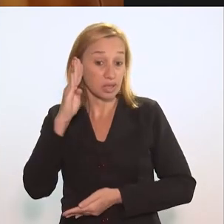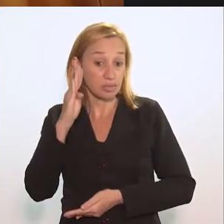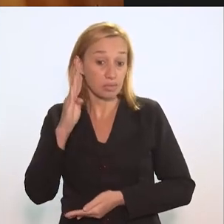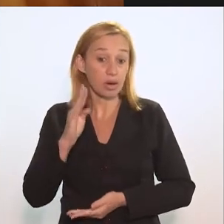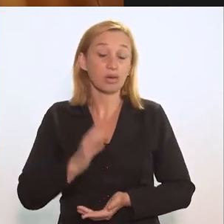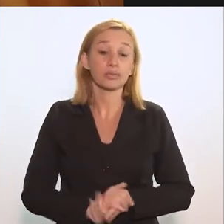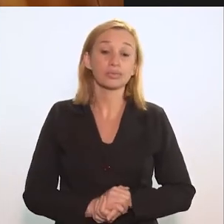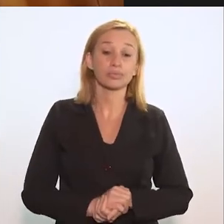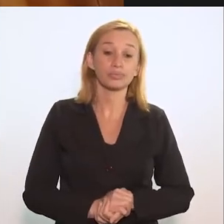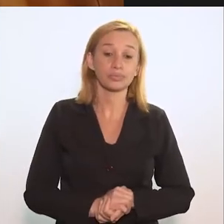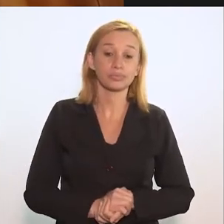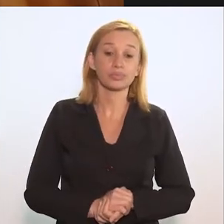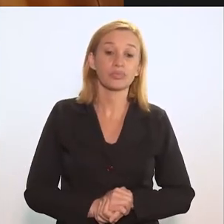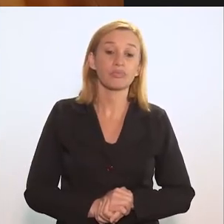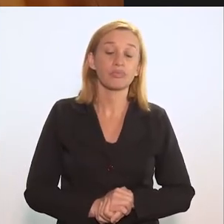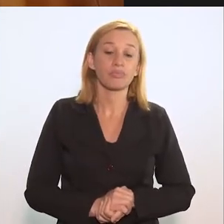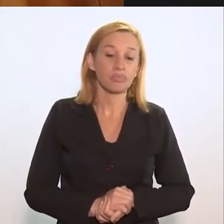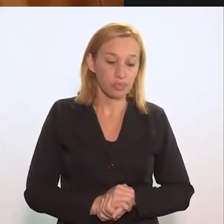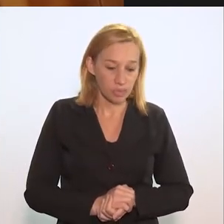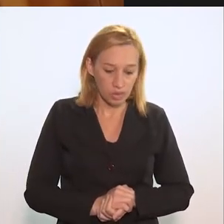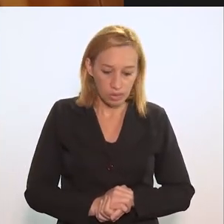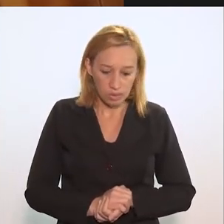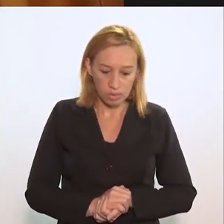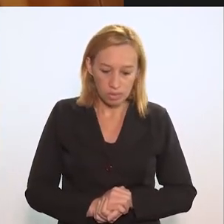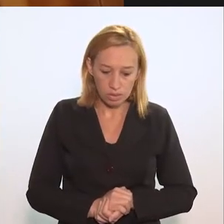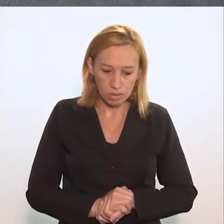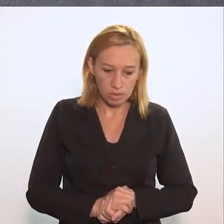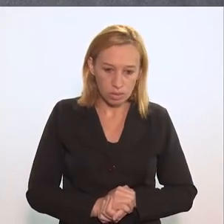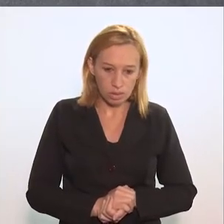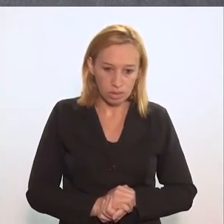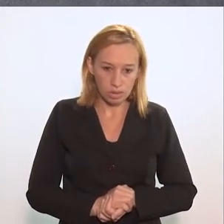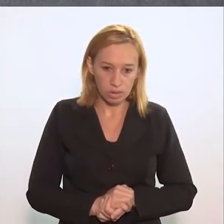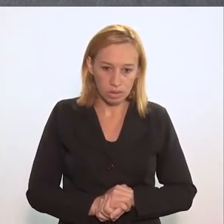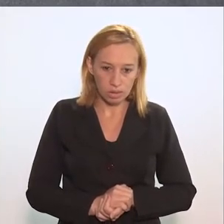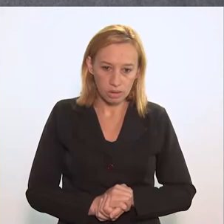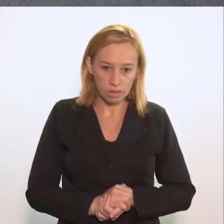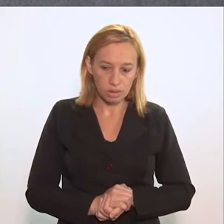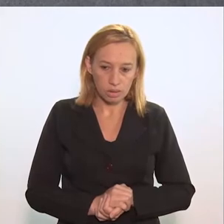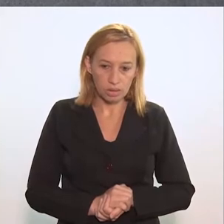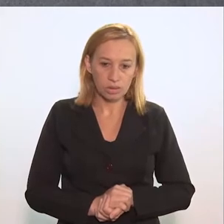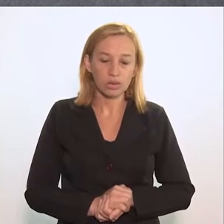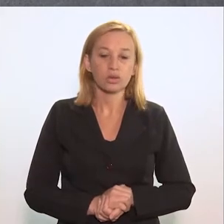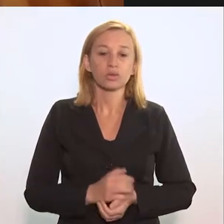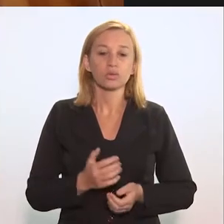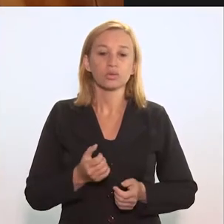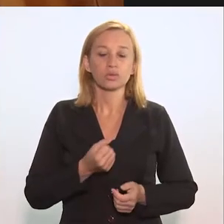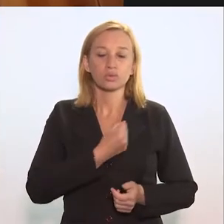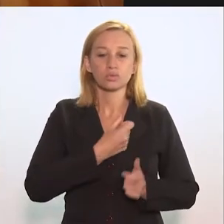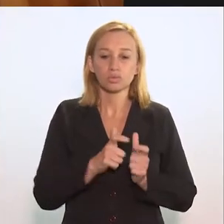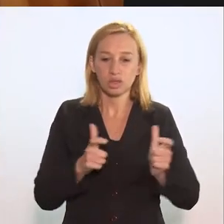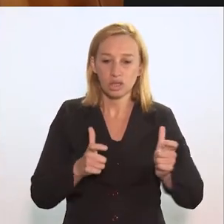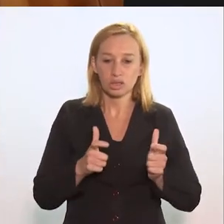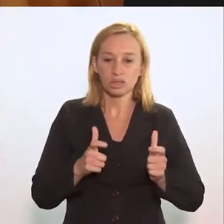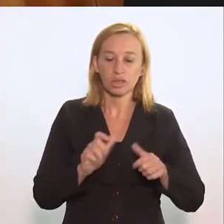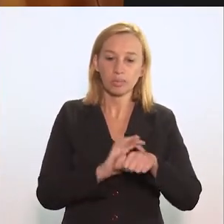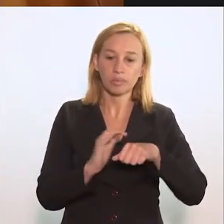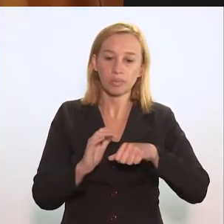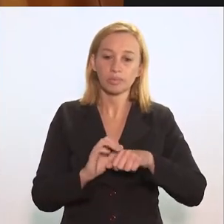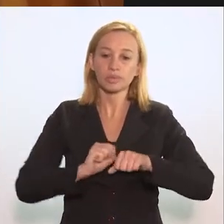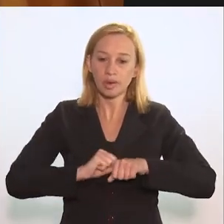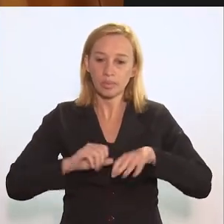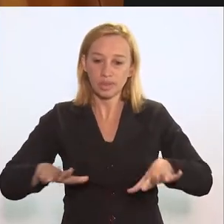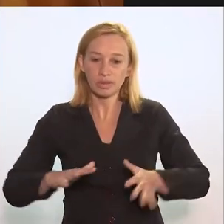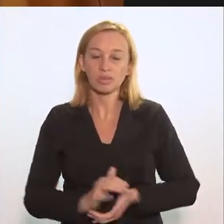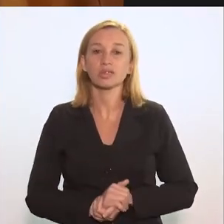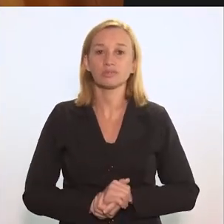E essa prioridade absolutamente justificada e fundamental, nós estamos no olho do Fodacão, do agravamento da pandemia,